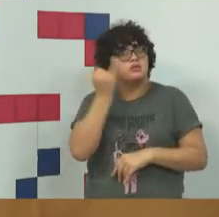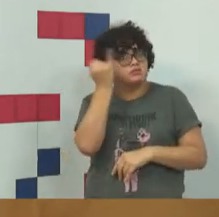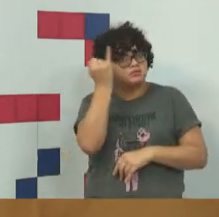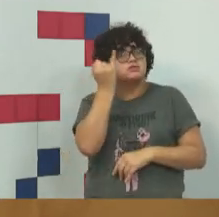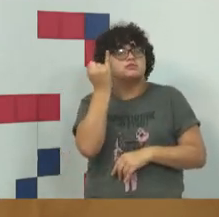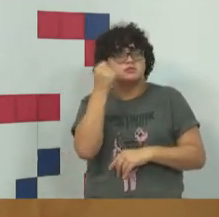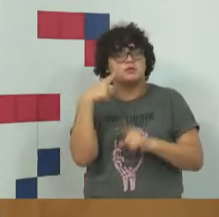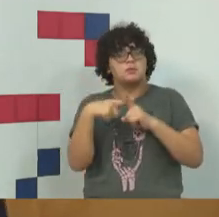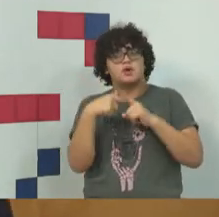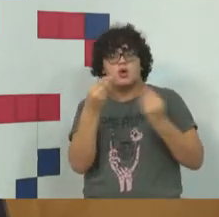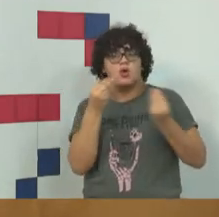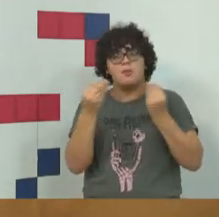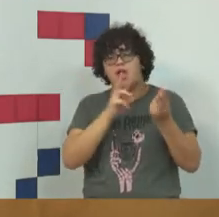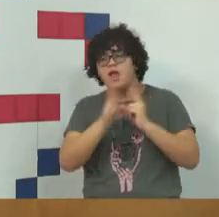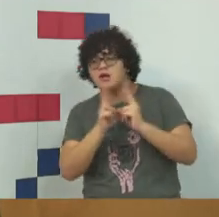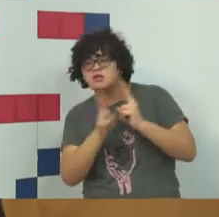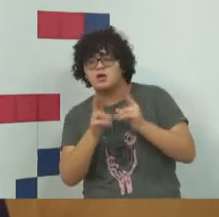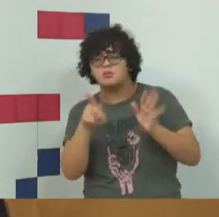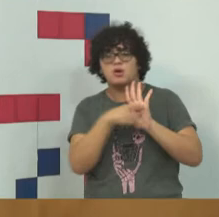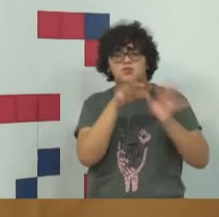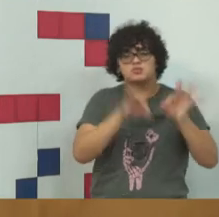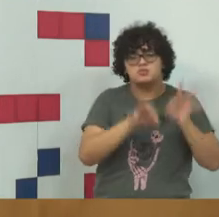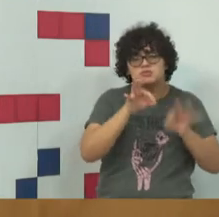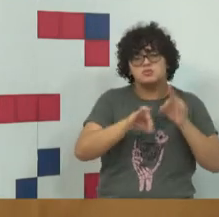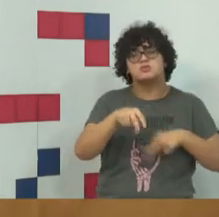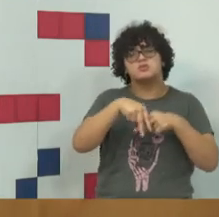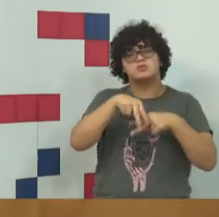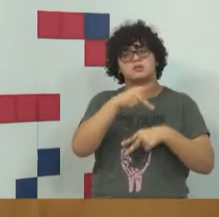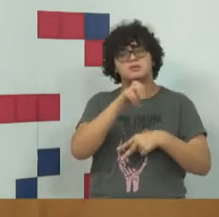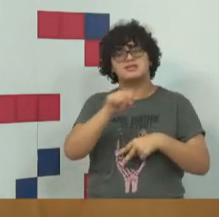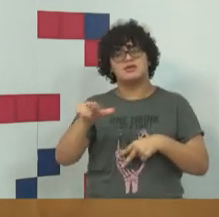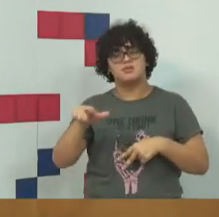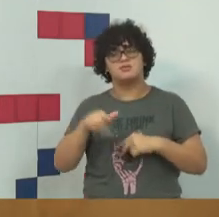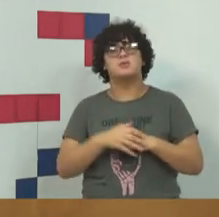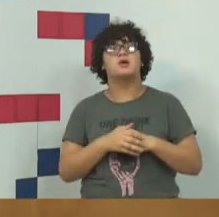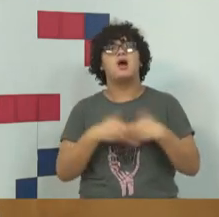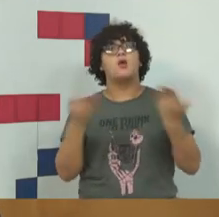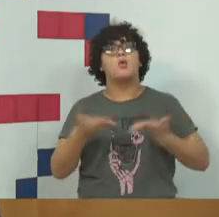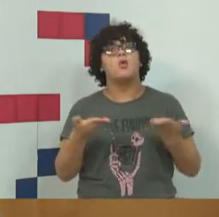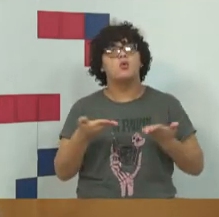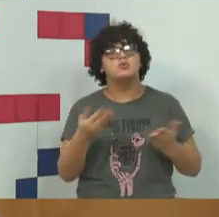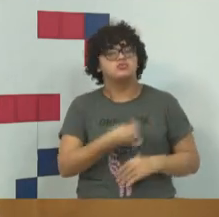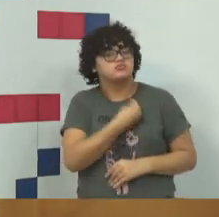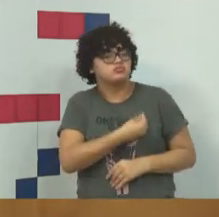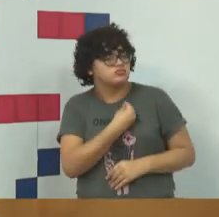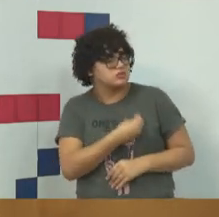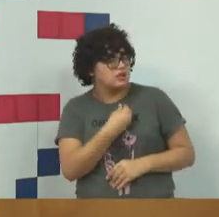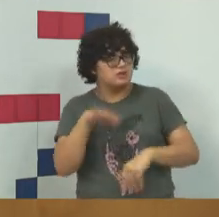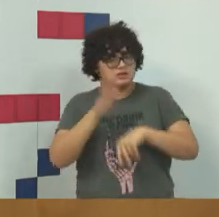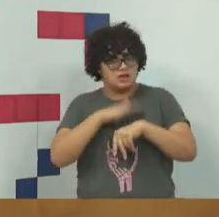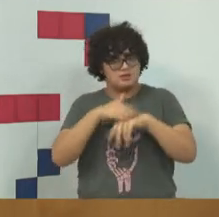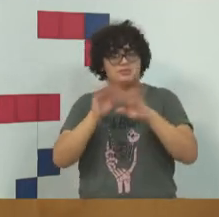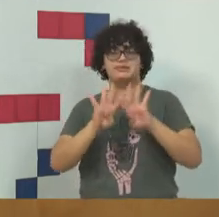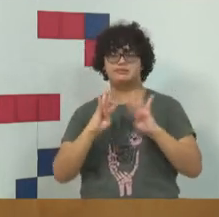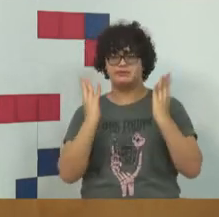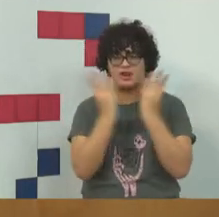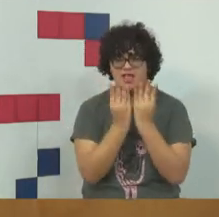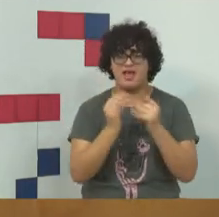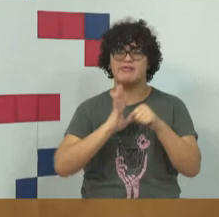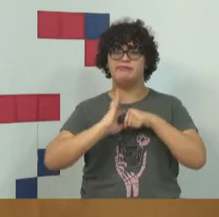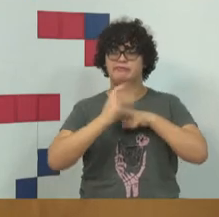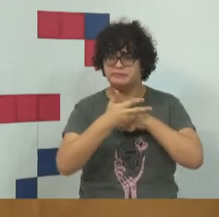da relação jurídica penal. E hoje, vivendo nesse tempo de isolamento, de pandemia,